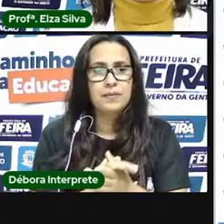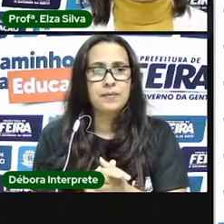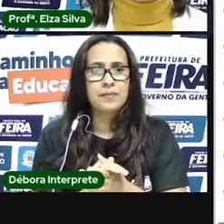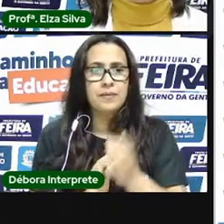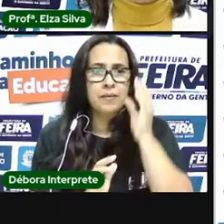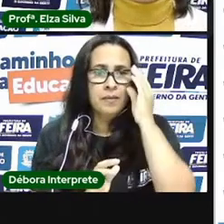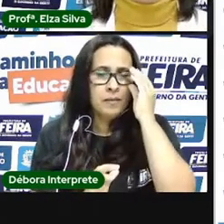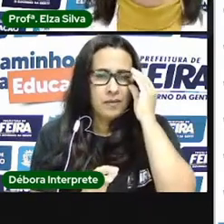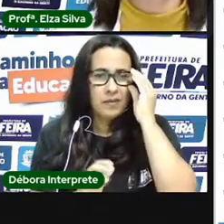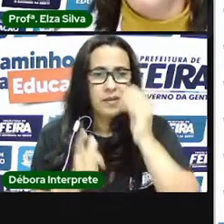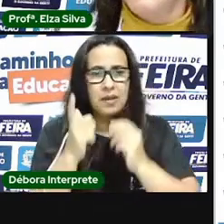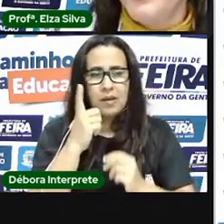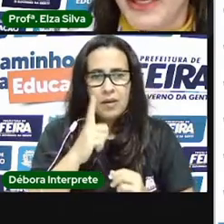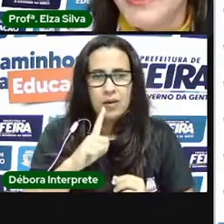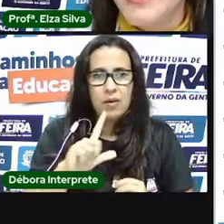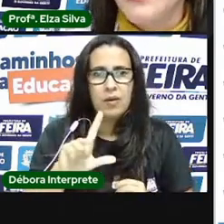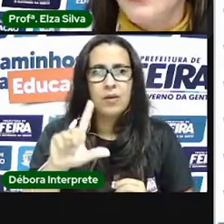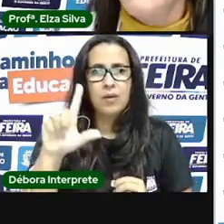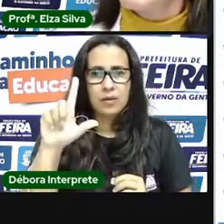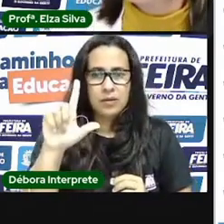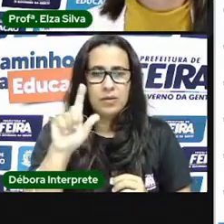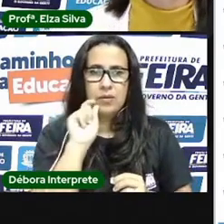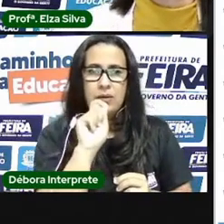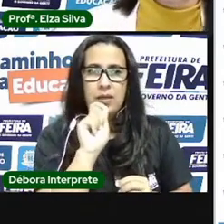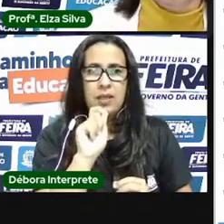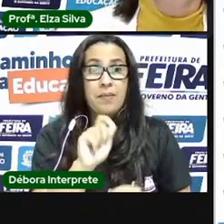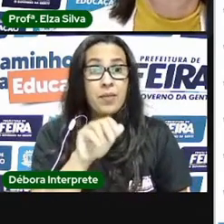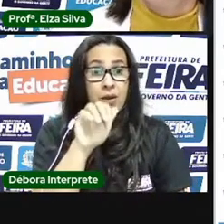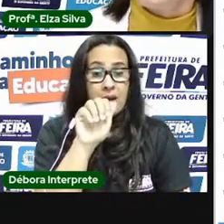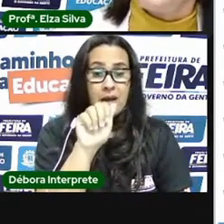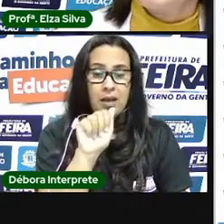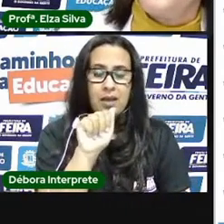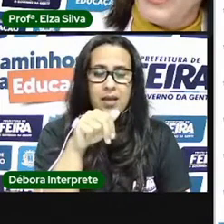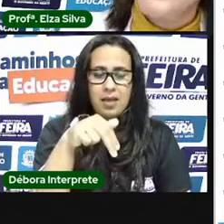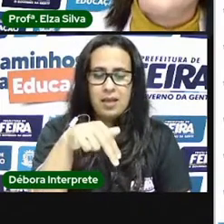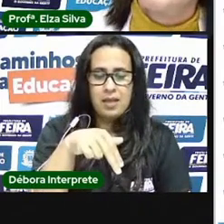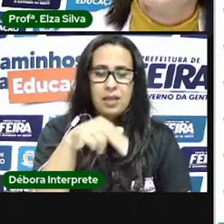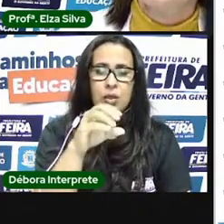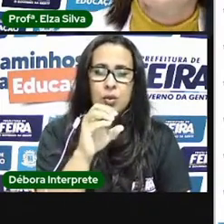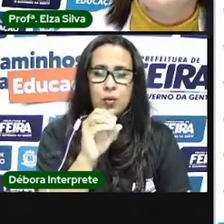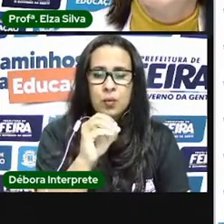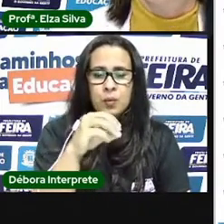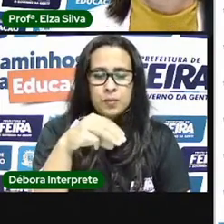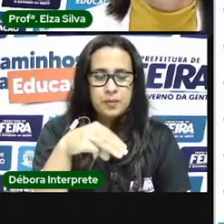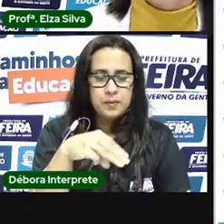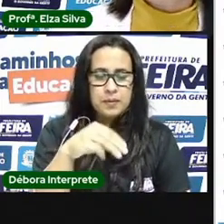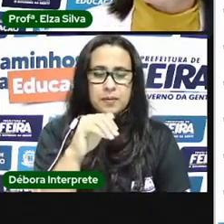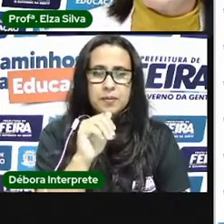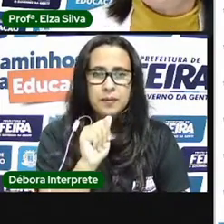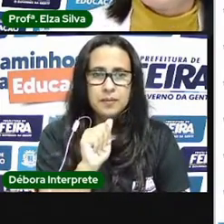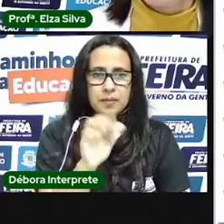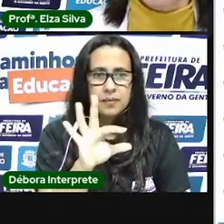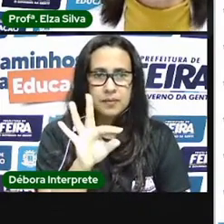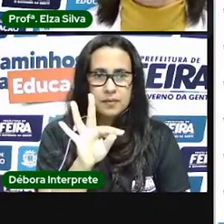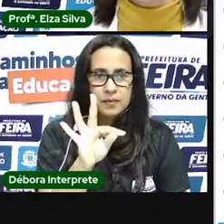história em quadrinhos são as onomatopeias vocês já ouviram falar em onomatopeias possa